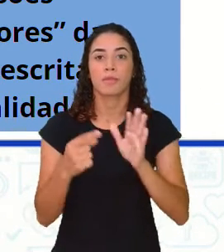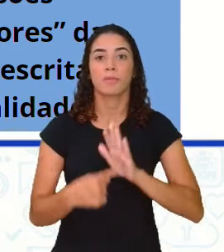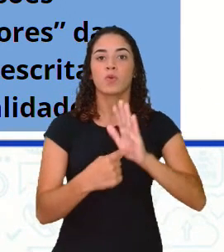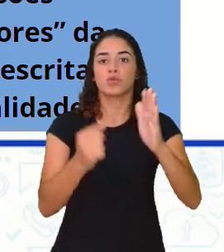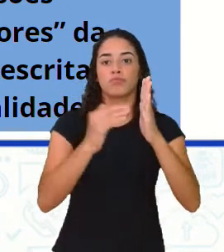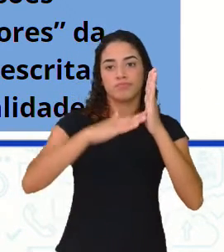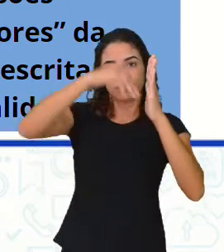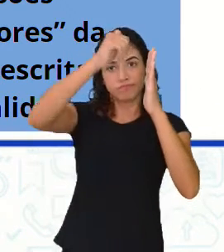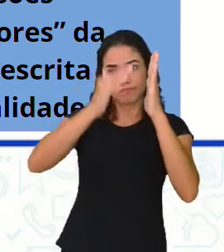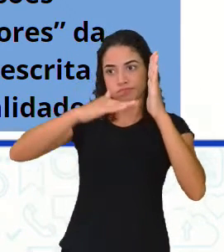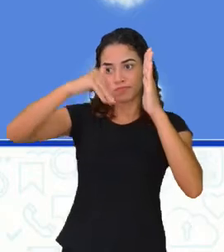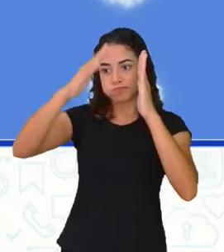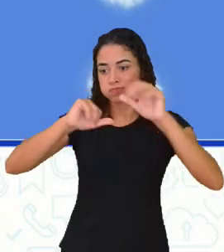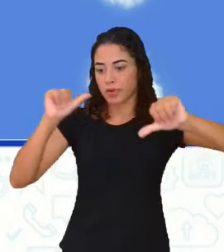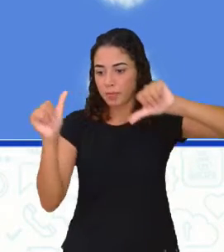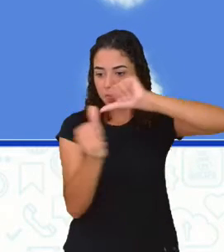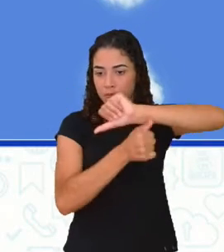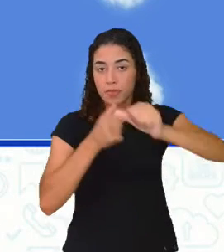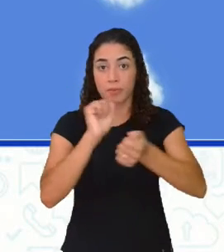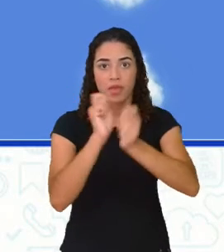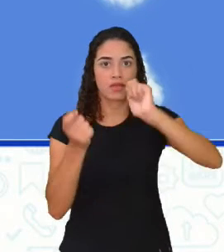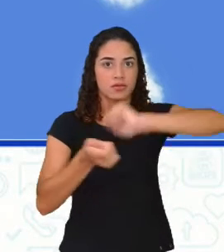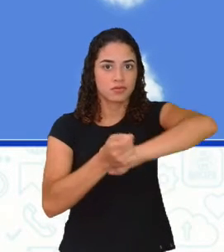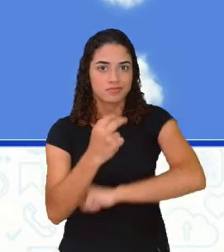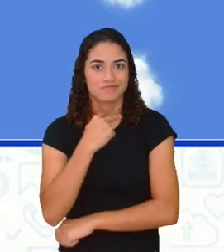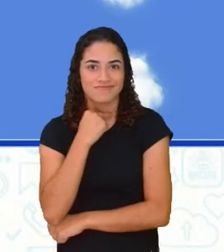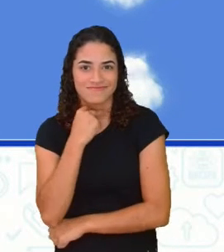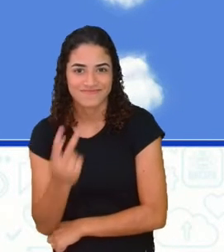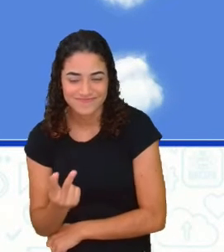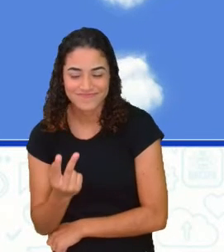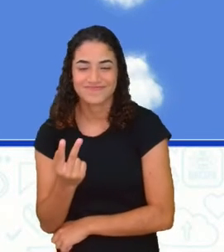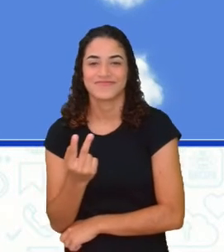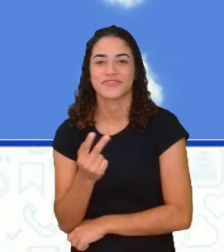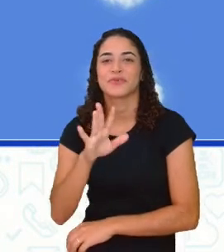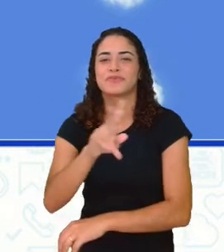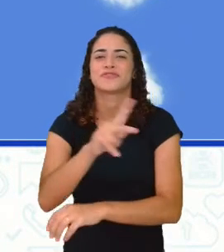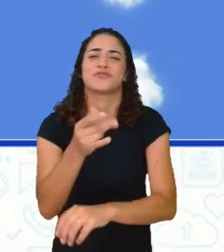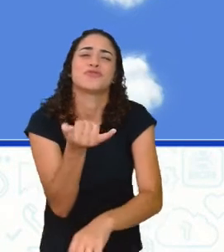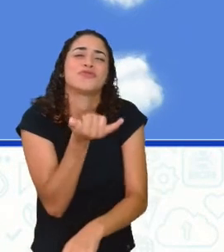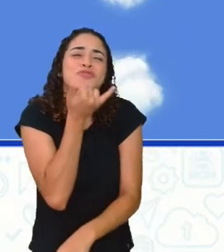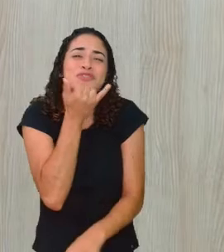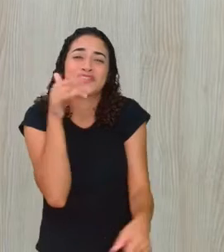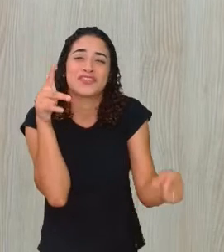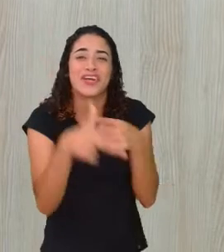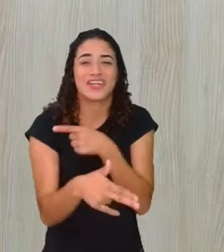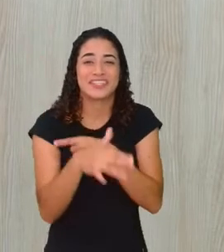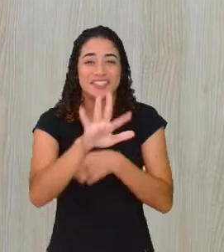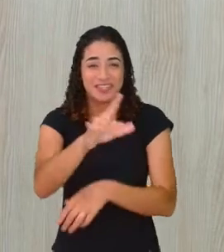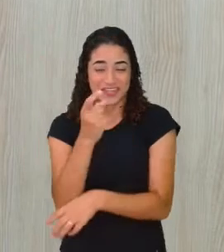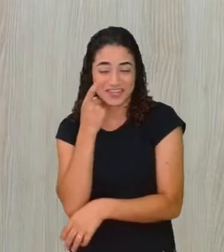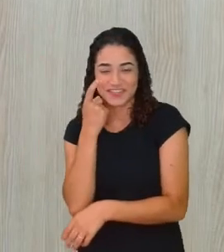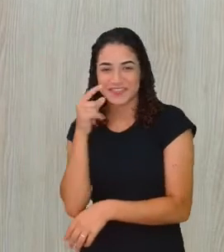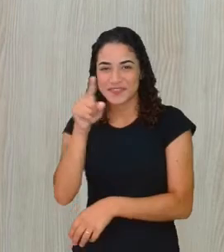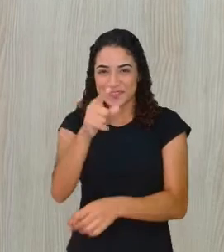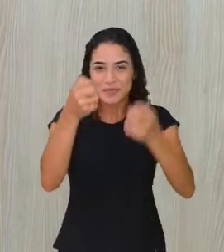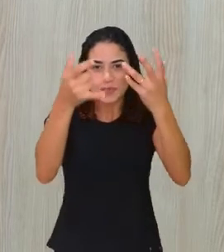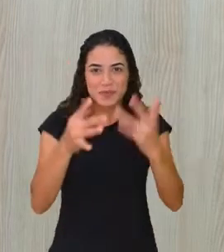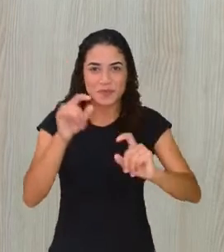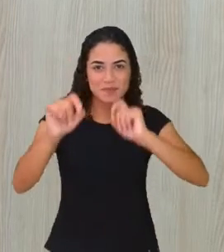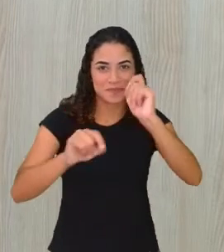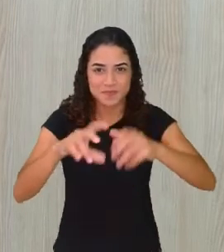típicas da oralidade. Então, ensina isso. Pode falar, professora. Fique à vontade. você falou aqui